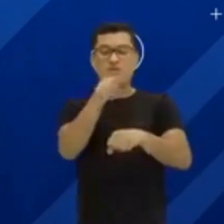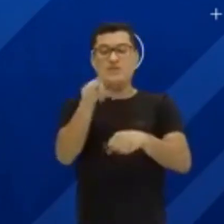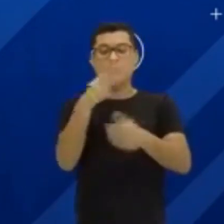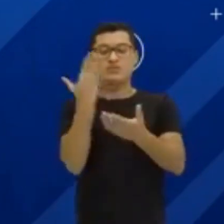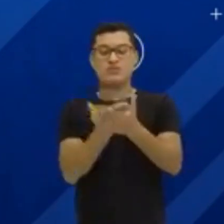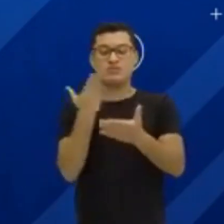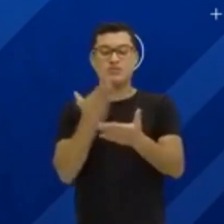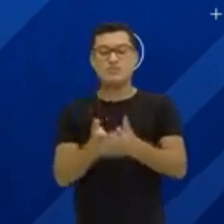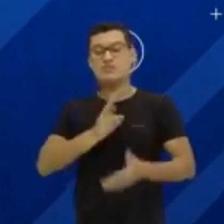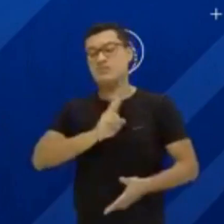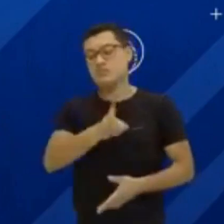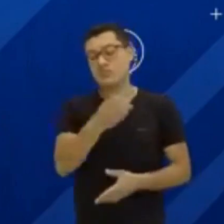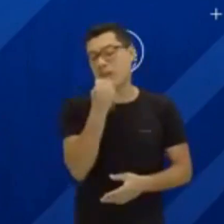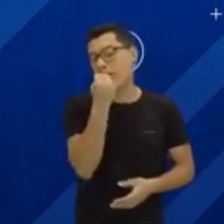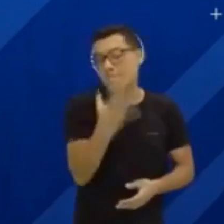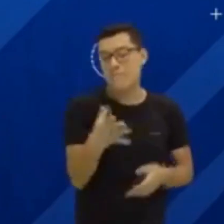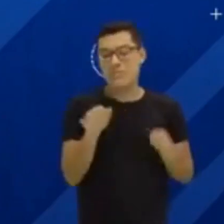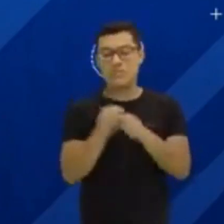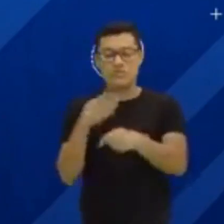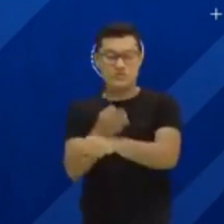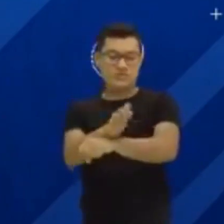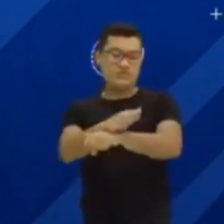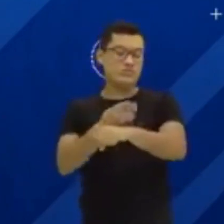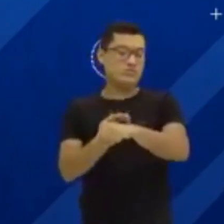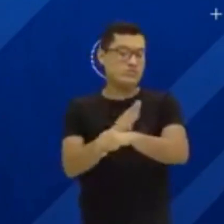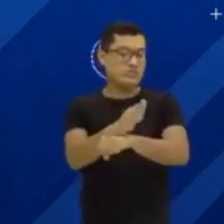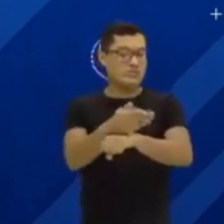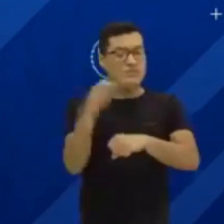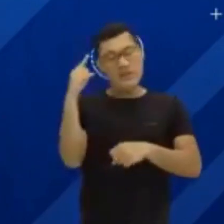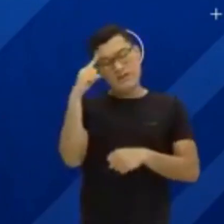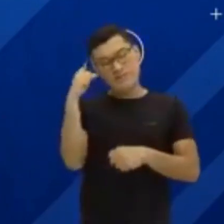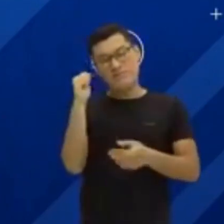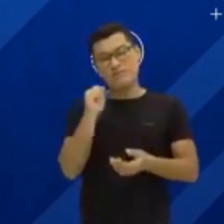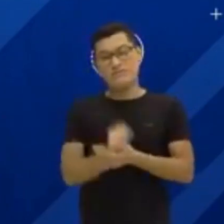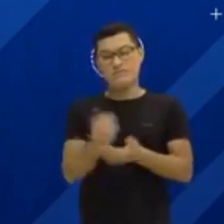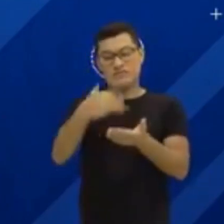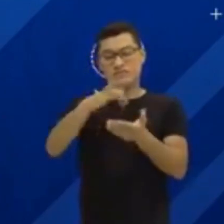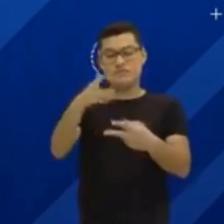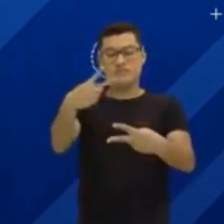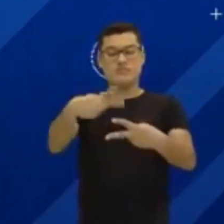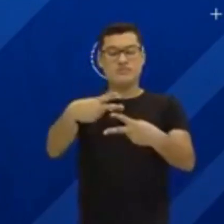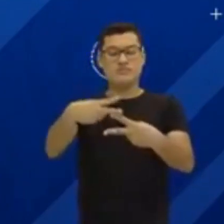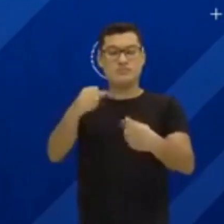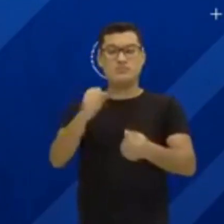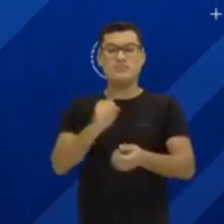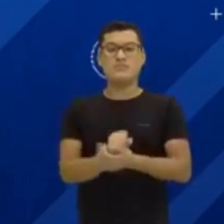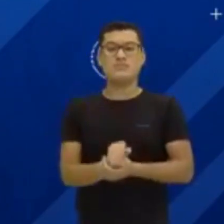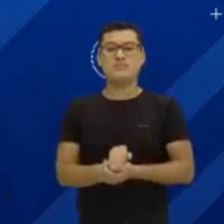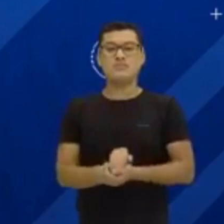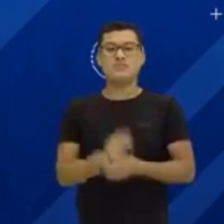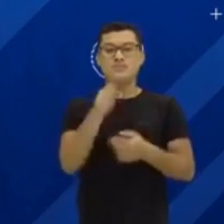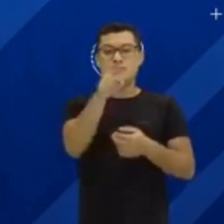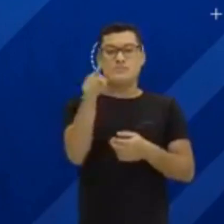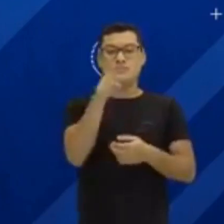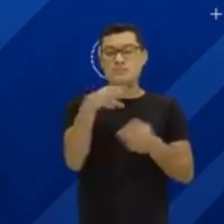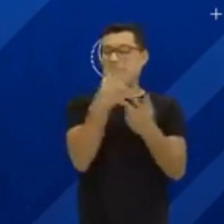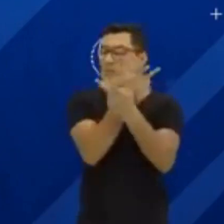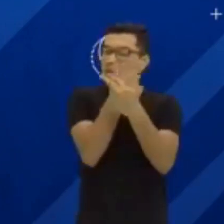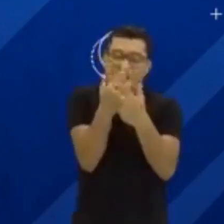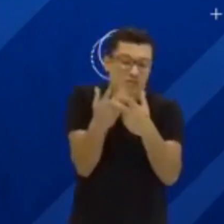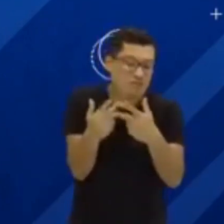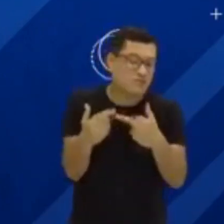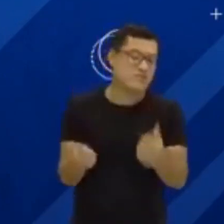é sempre bom fazer exercícios. pensando nisso, a Secretaria de Educação disponibilizou para você vários